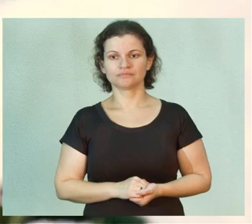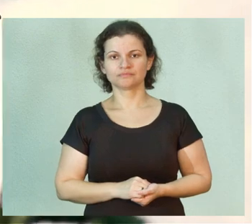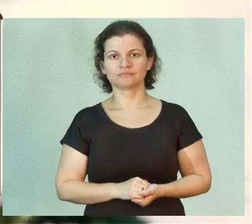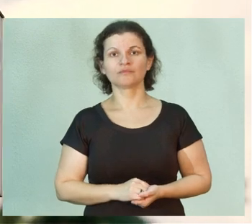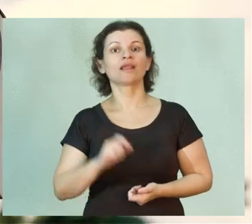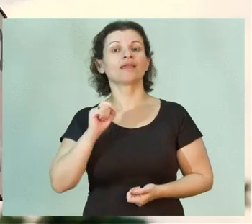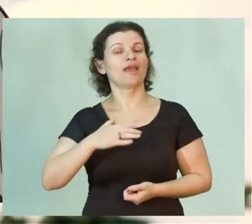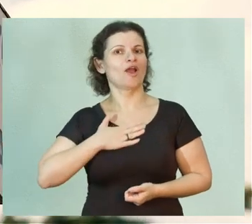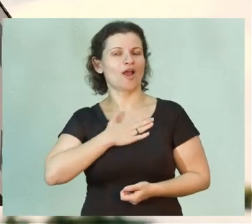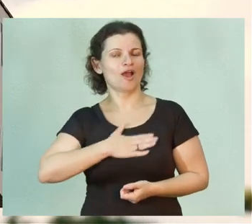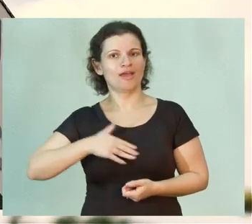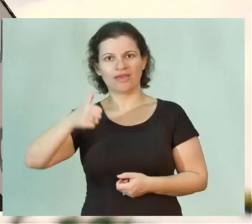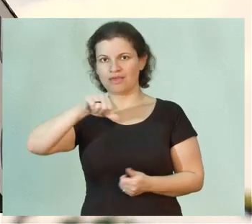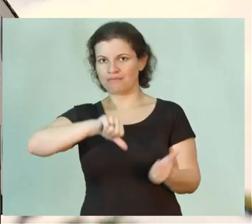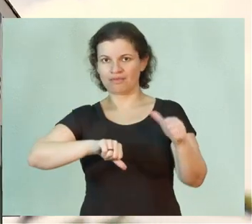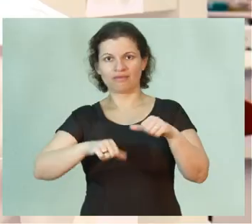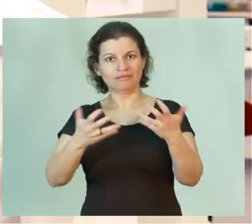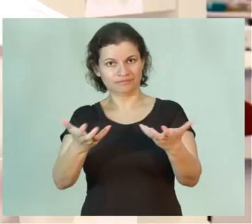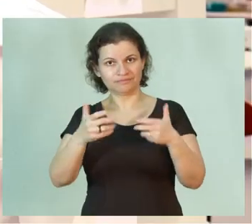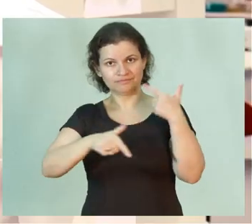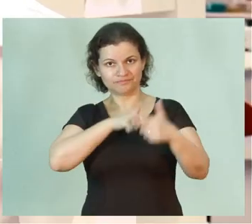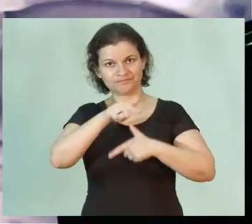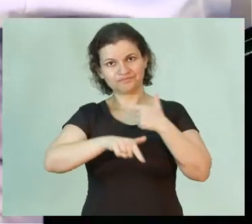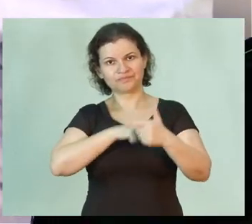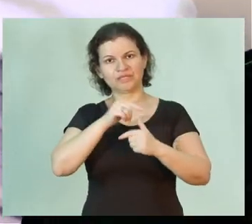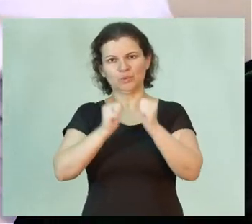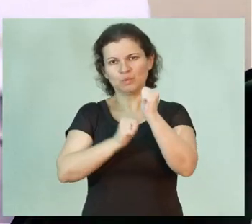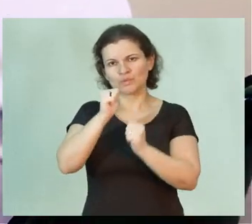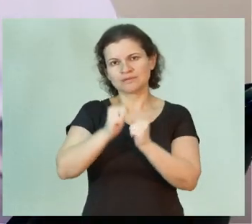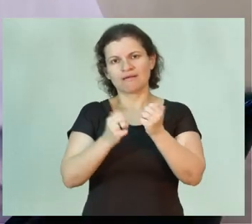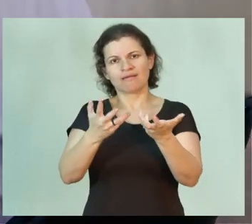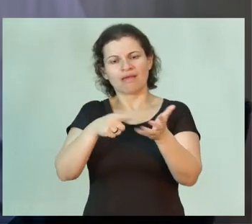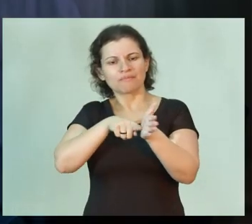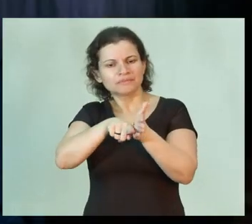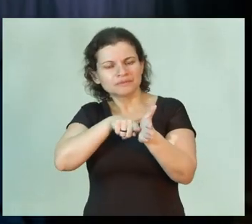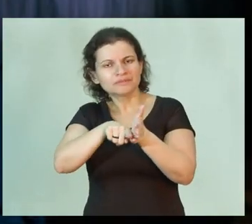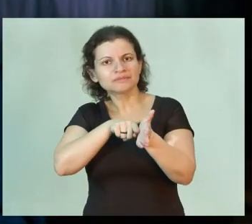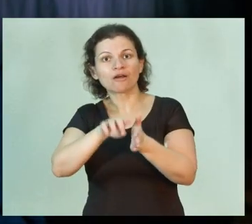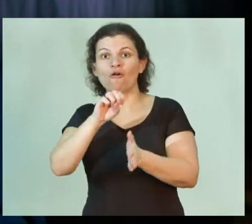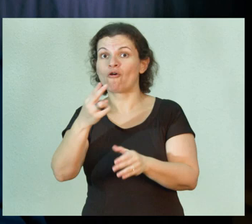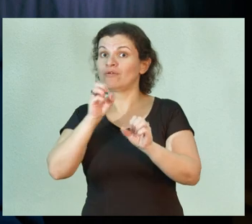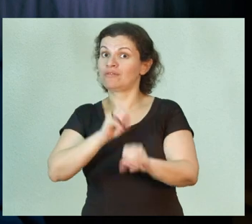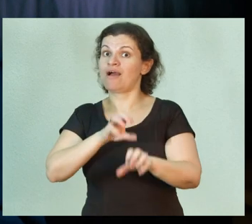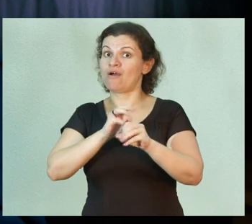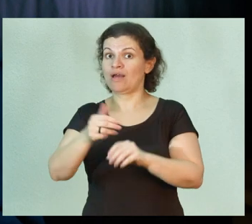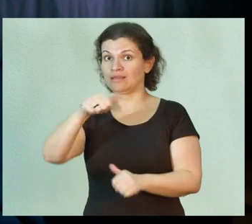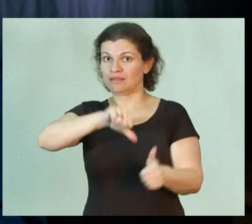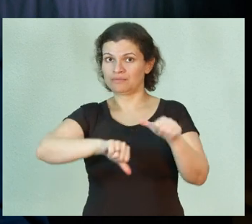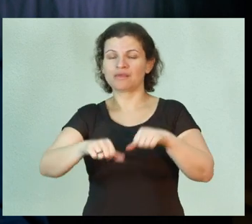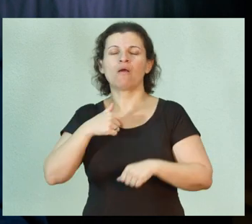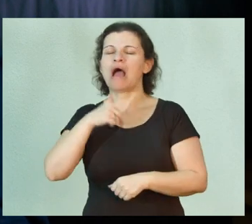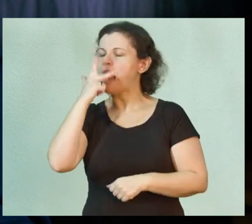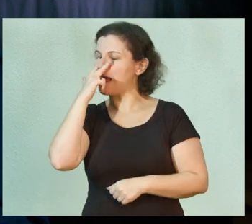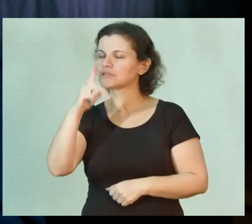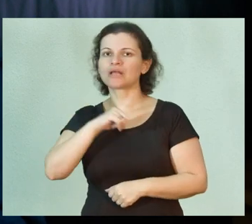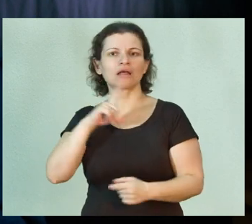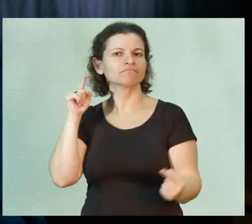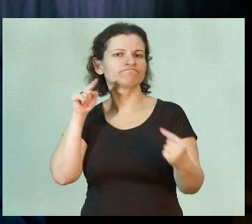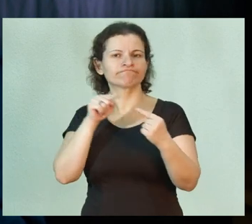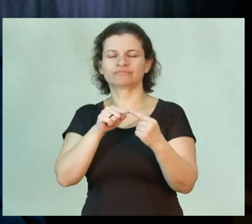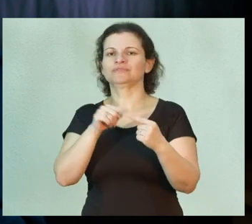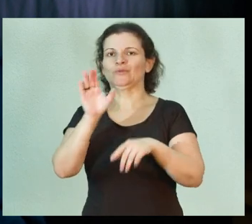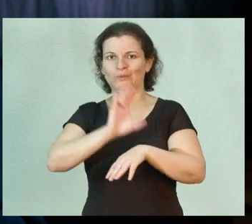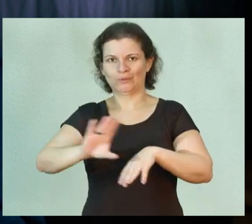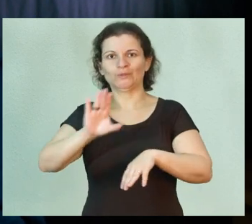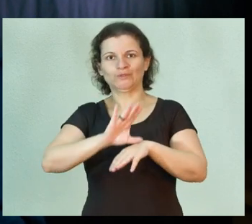Quem gosta de química, quem pretende trabalhar em indústria, quem quer fazer pesquisa ou quem quer dar aula de química, eu acho que tem tudo a ver